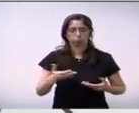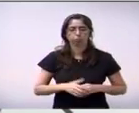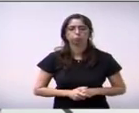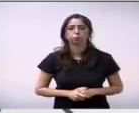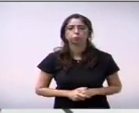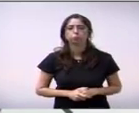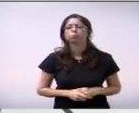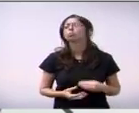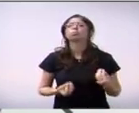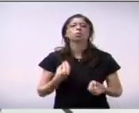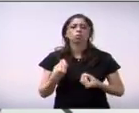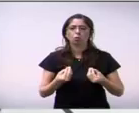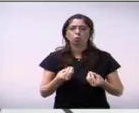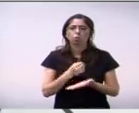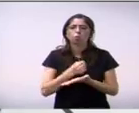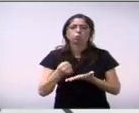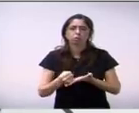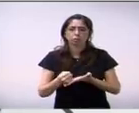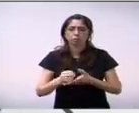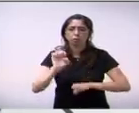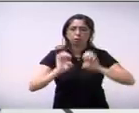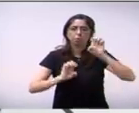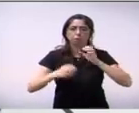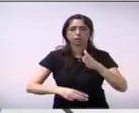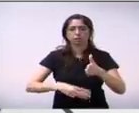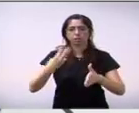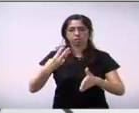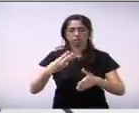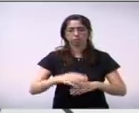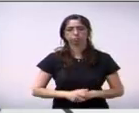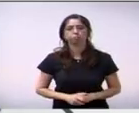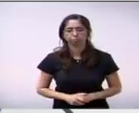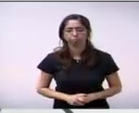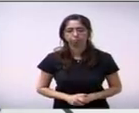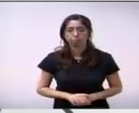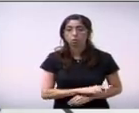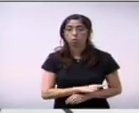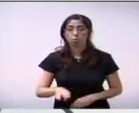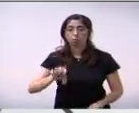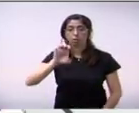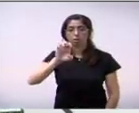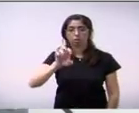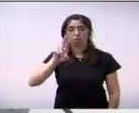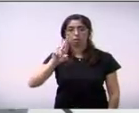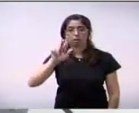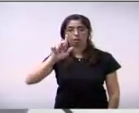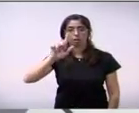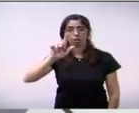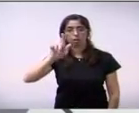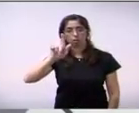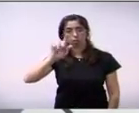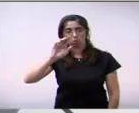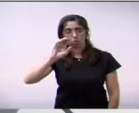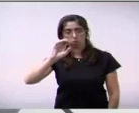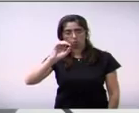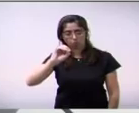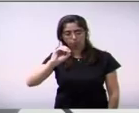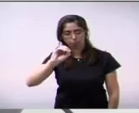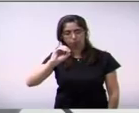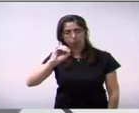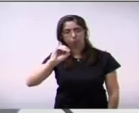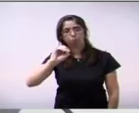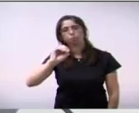arbitragem para o nosso município é a empresa ErgoQuali a empresa ErgoQuali no seu objeto de